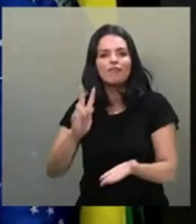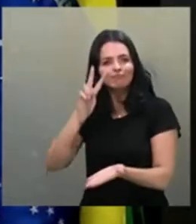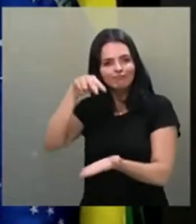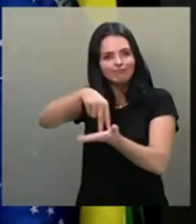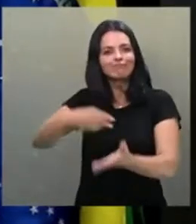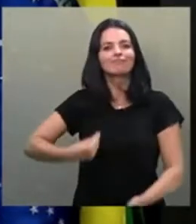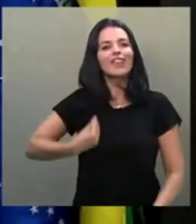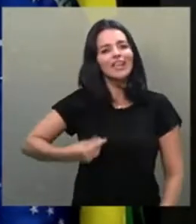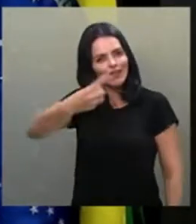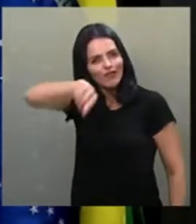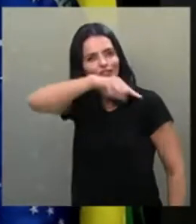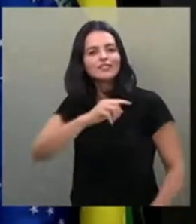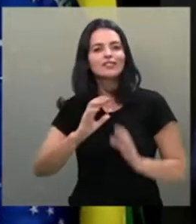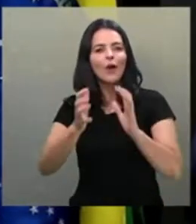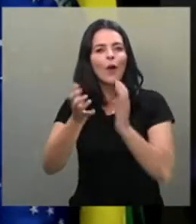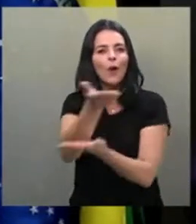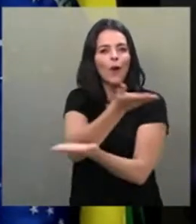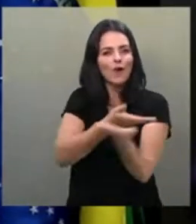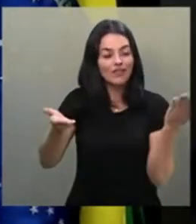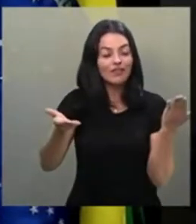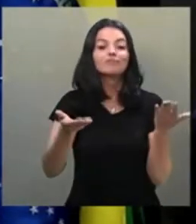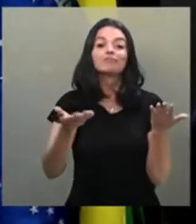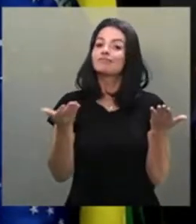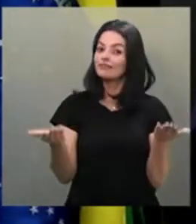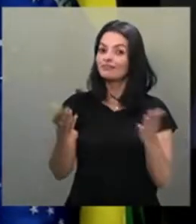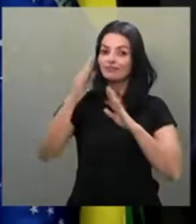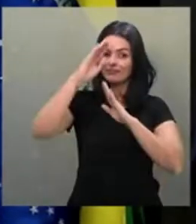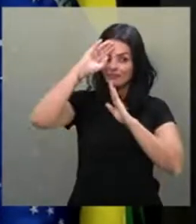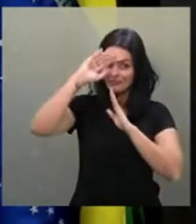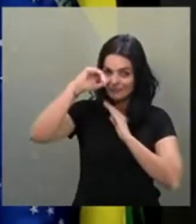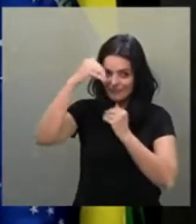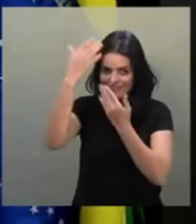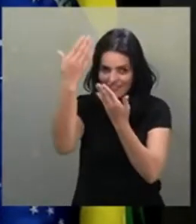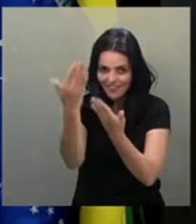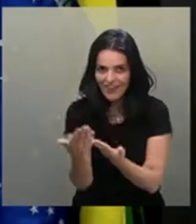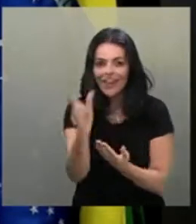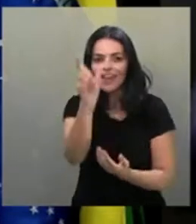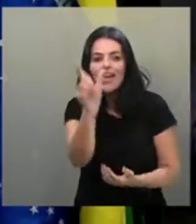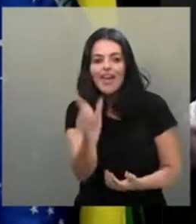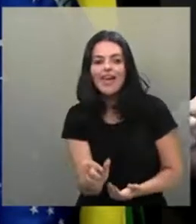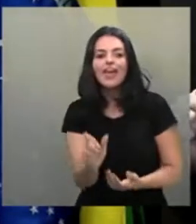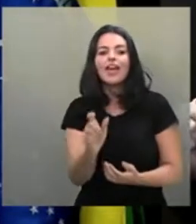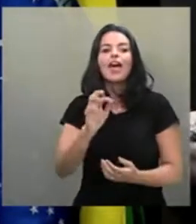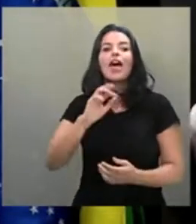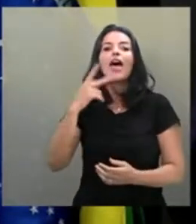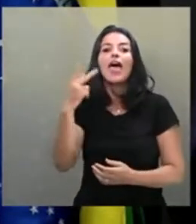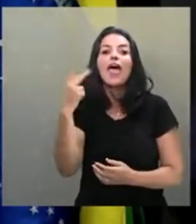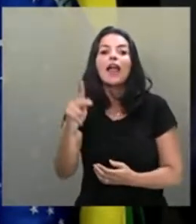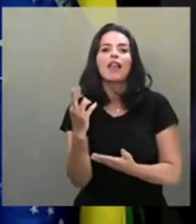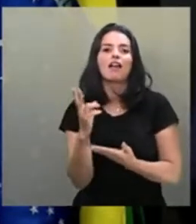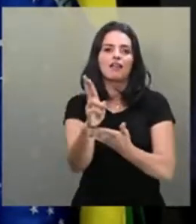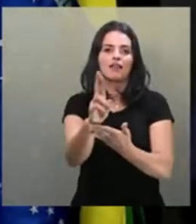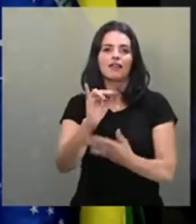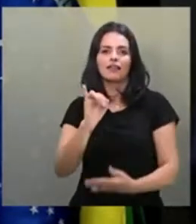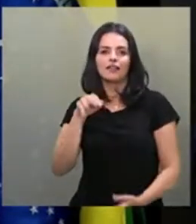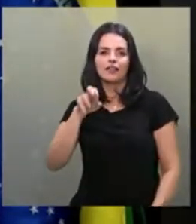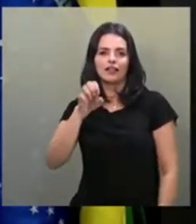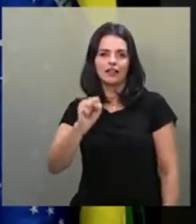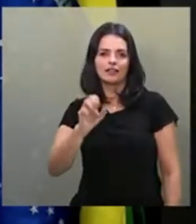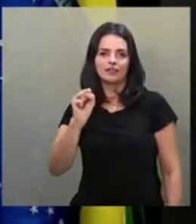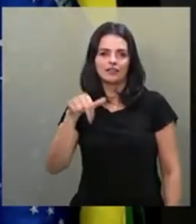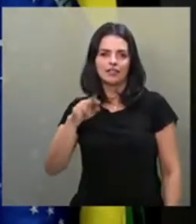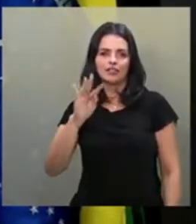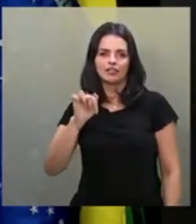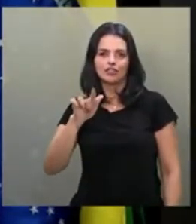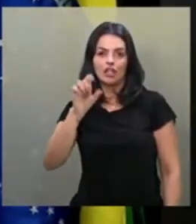vocês convivem. E eu trago aqui uma homenageada, não por ela, mas pelo que ela representa. Inês Santiago, aos